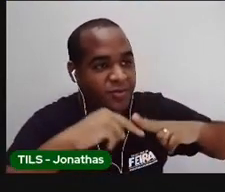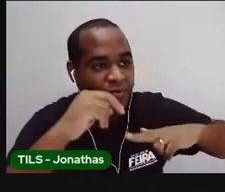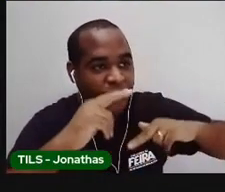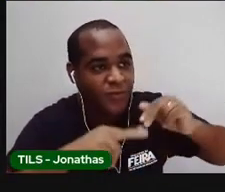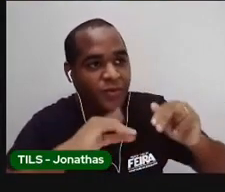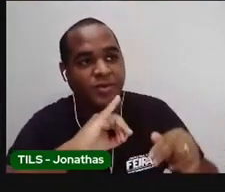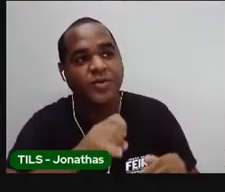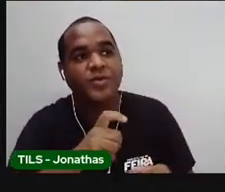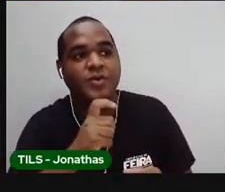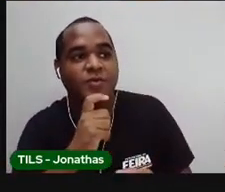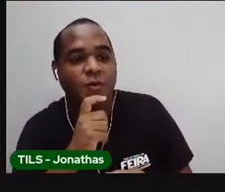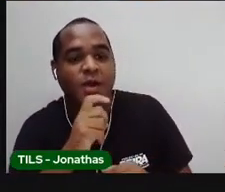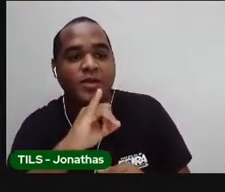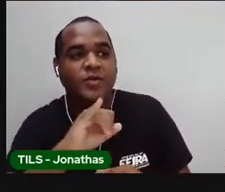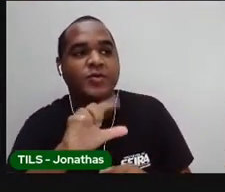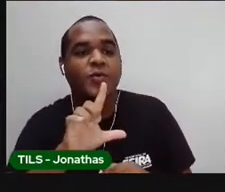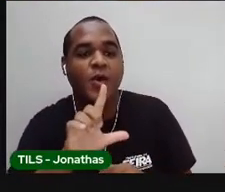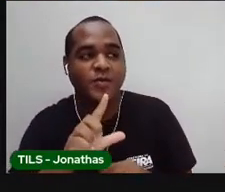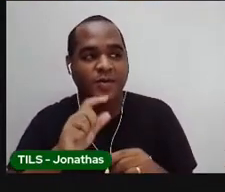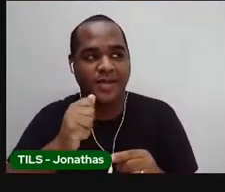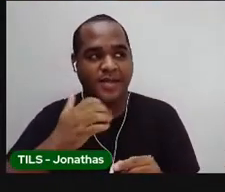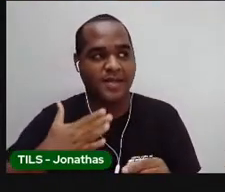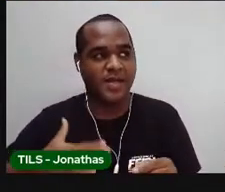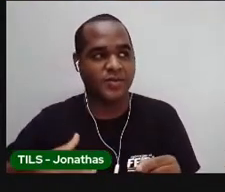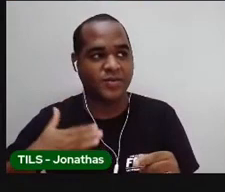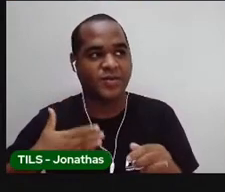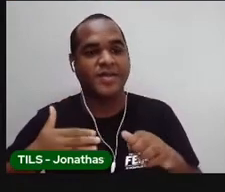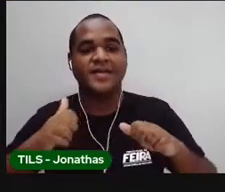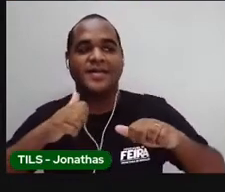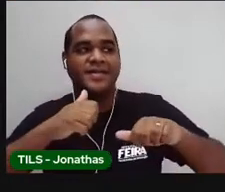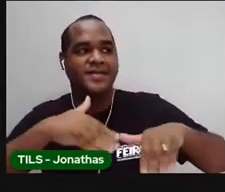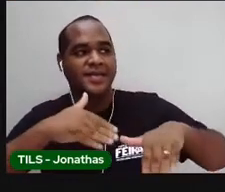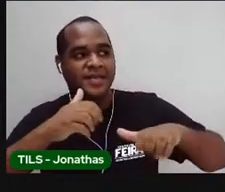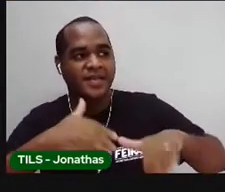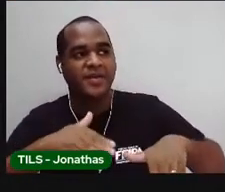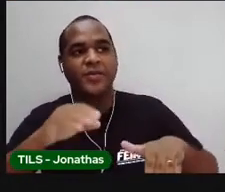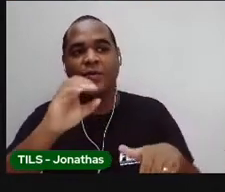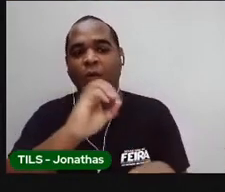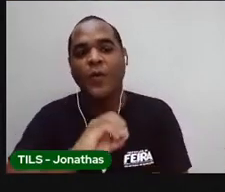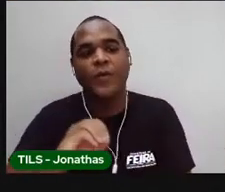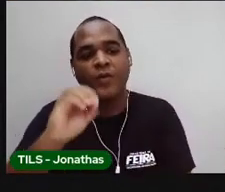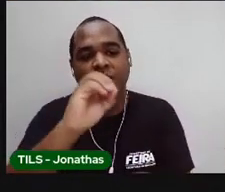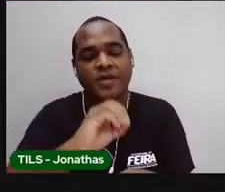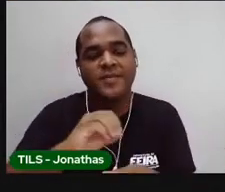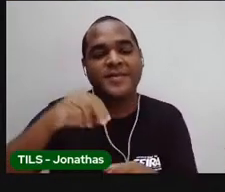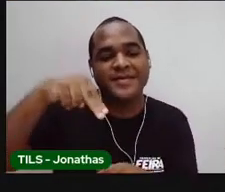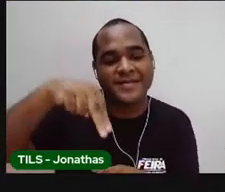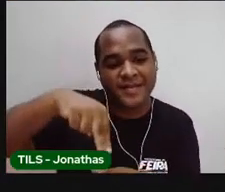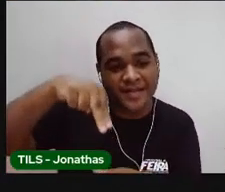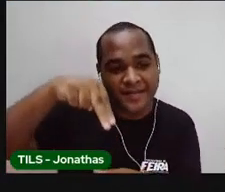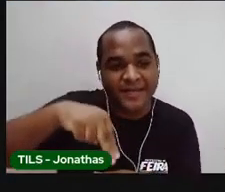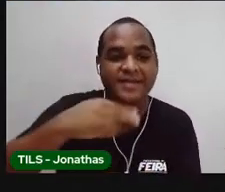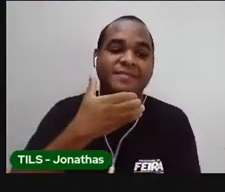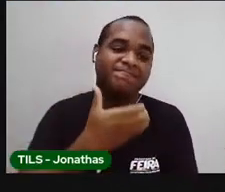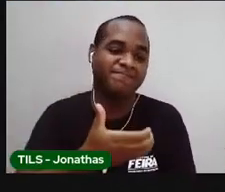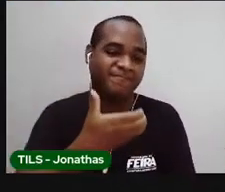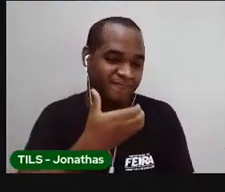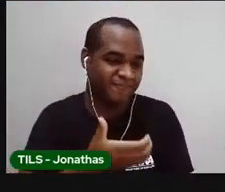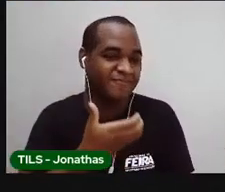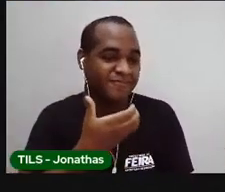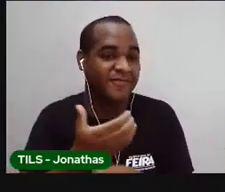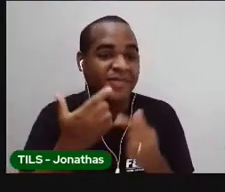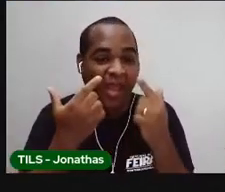e julho. Agosto, setembro, outubro, novembro e dezembro.